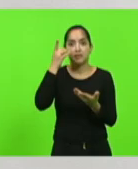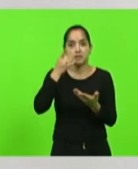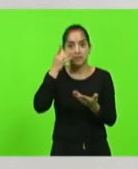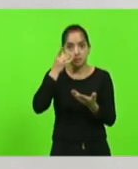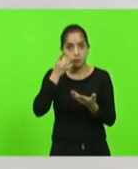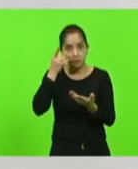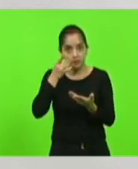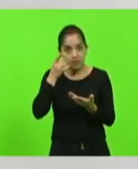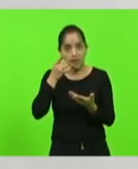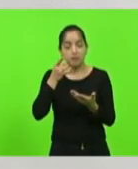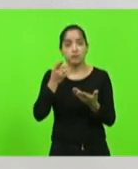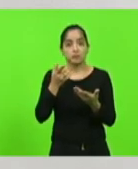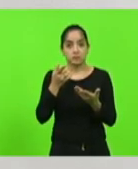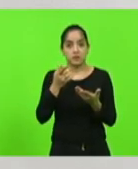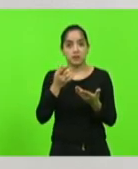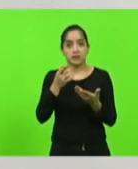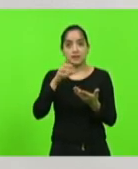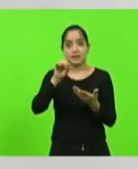Silveira preso,